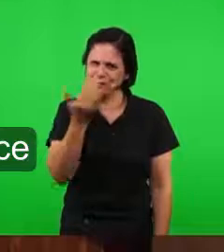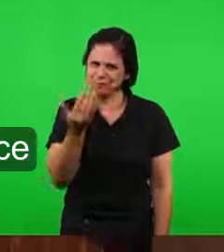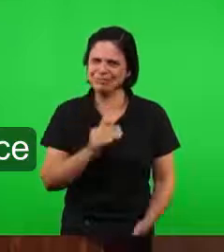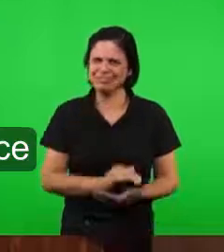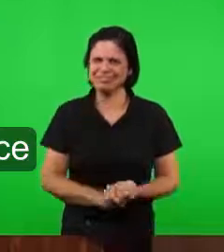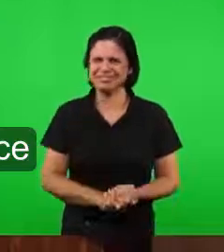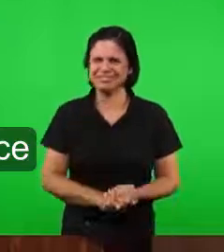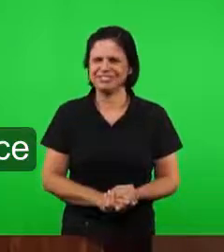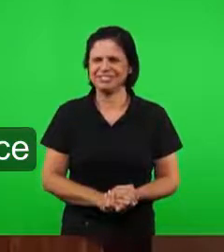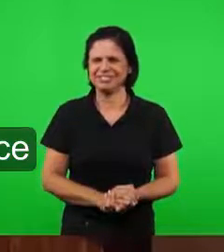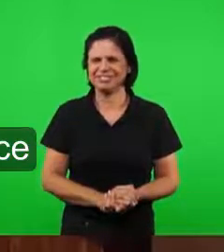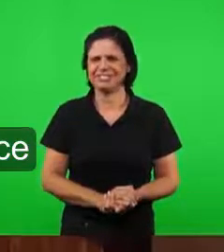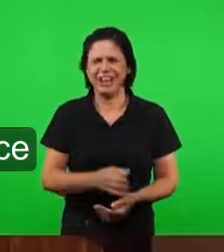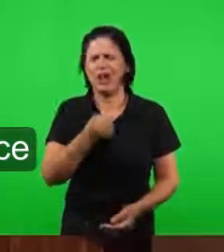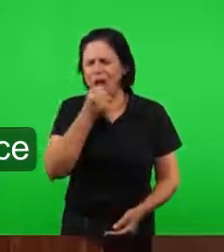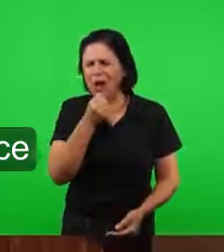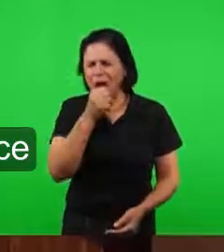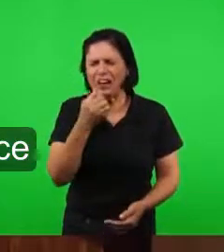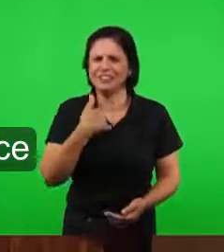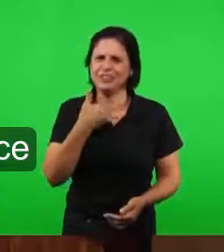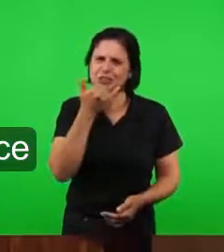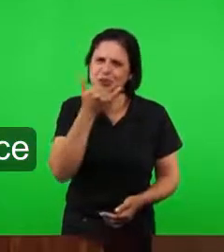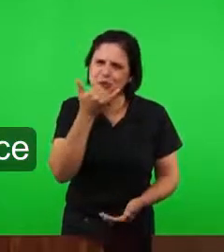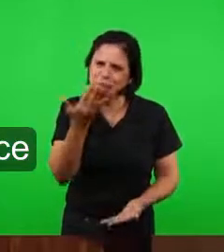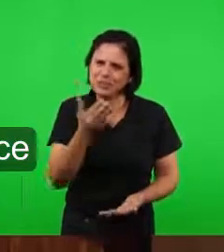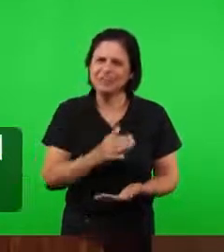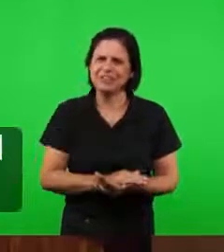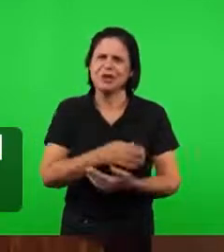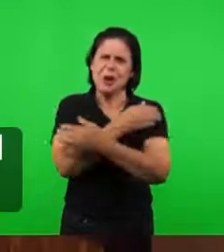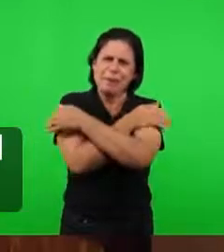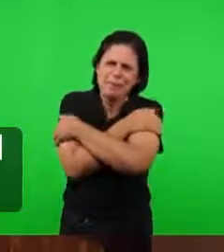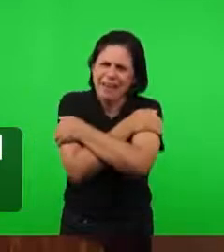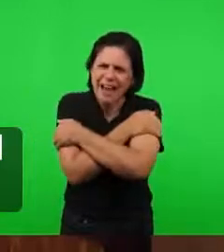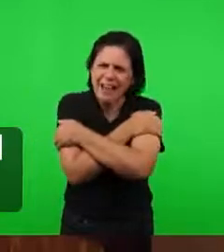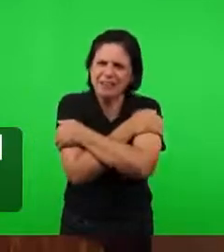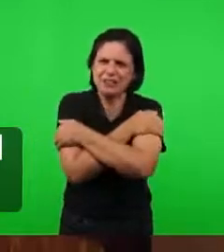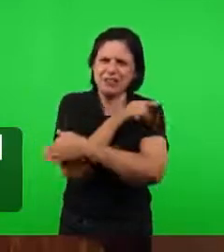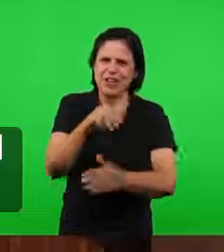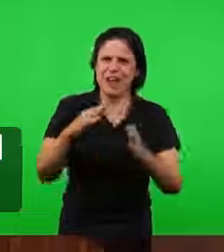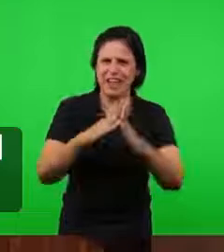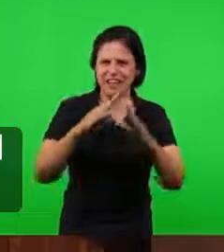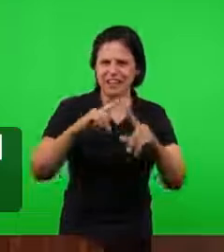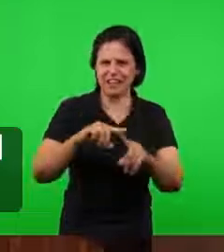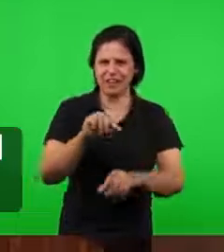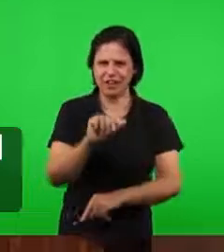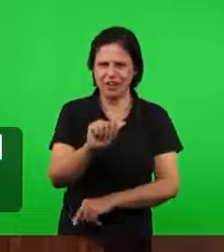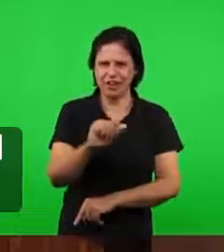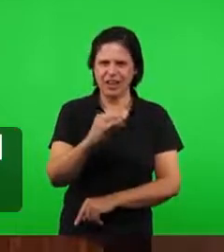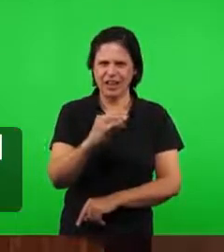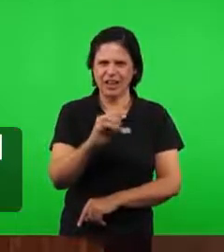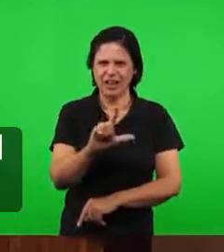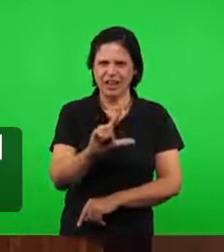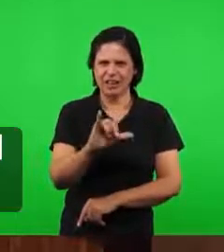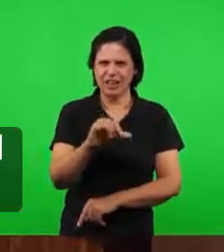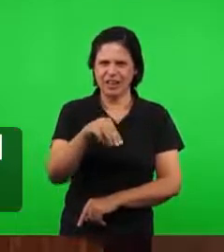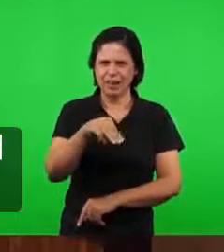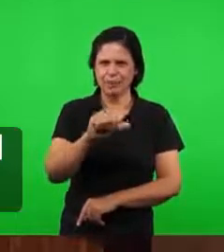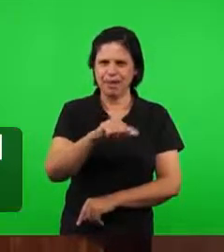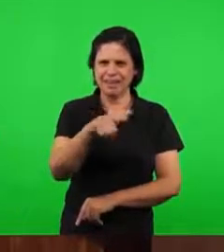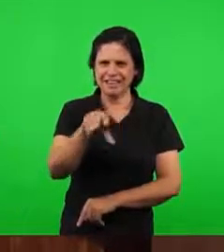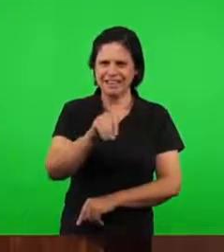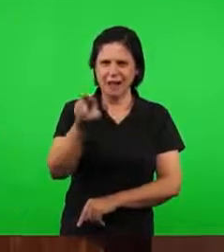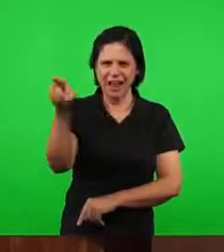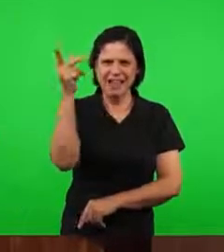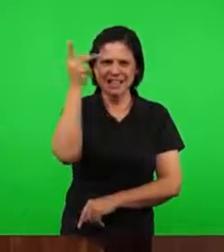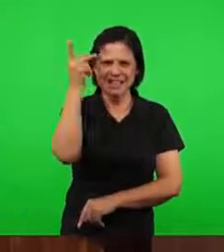Ainda com toda tosse, mandando um abraço à Igreja de Aclimação, em São Paulo. E